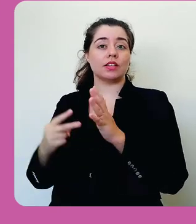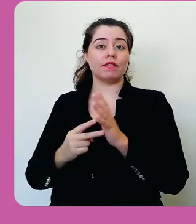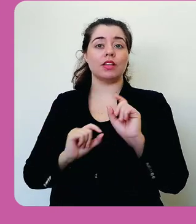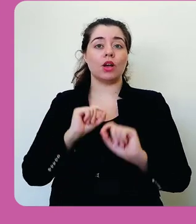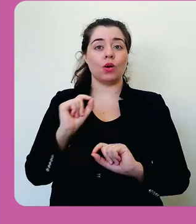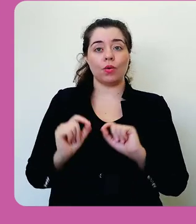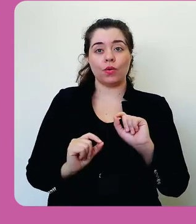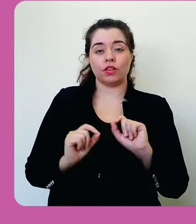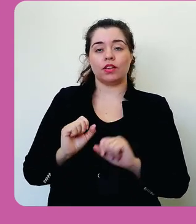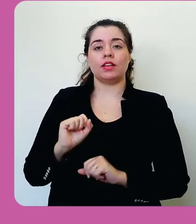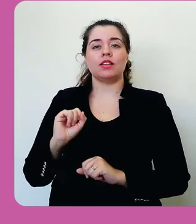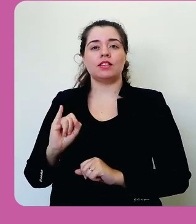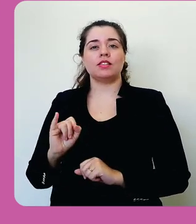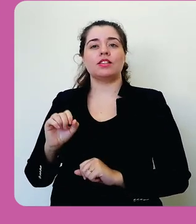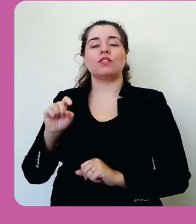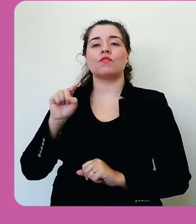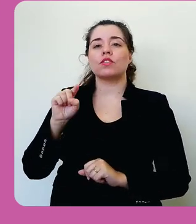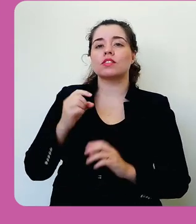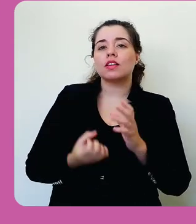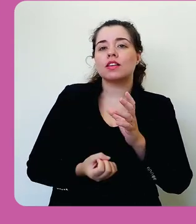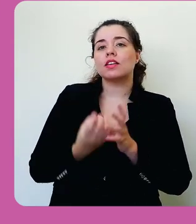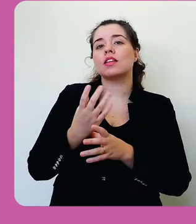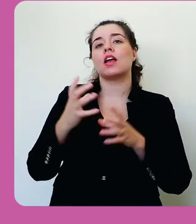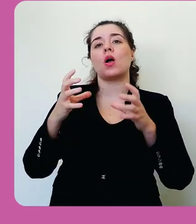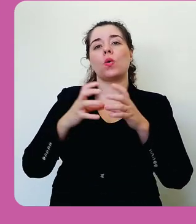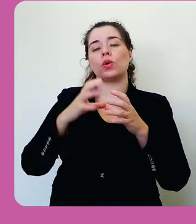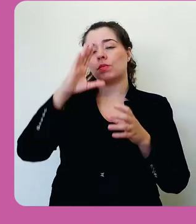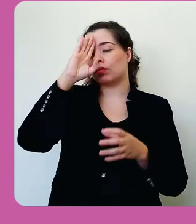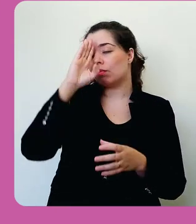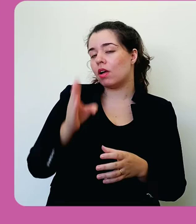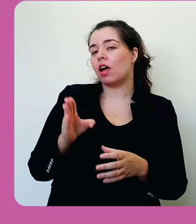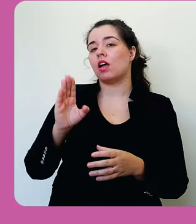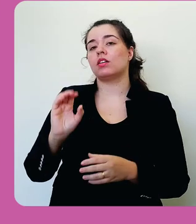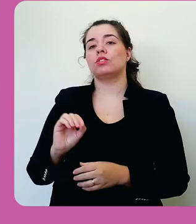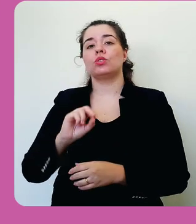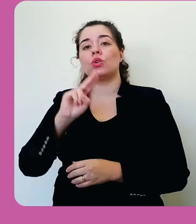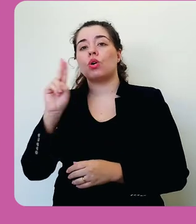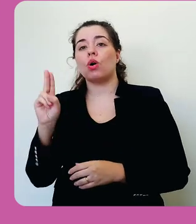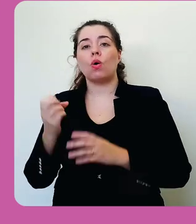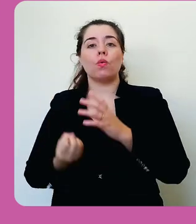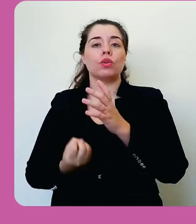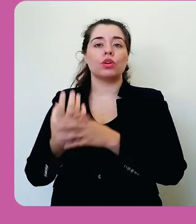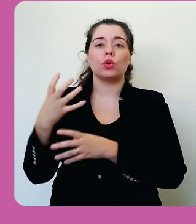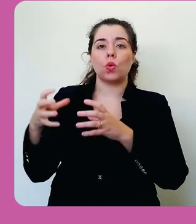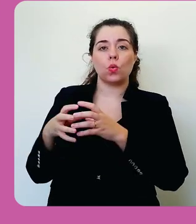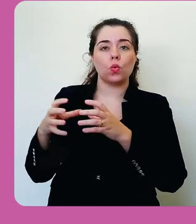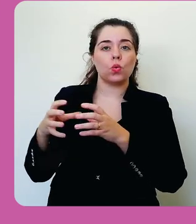criou algum grupo automaticamente ou se você criou algum grupo